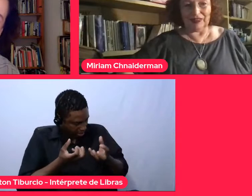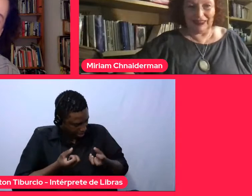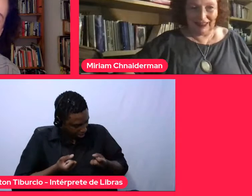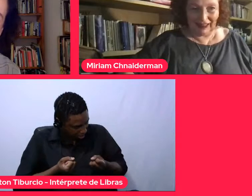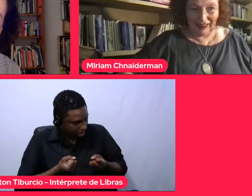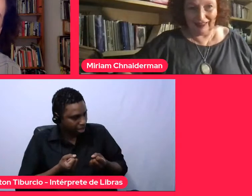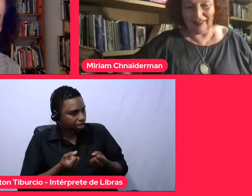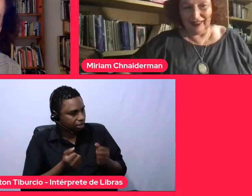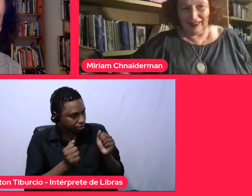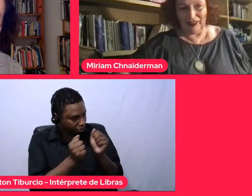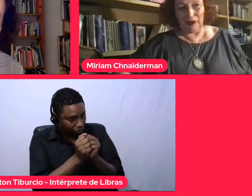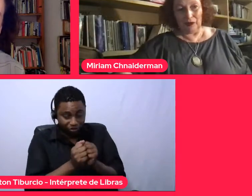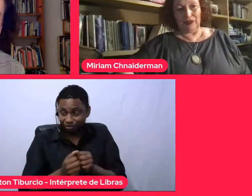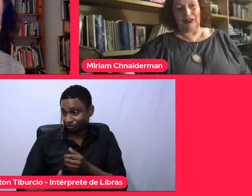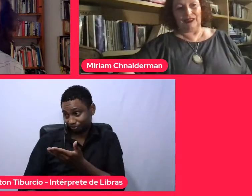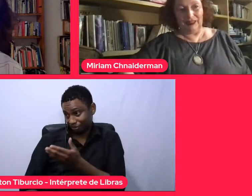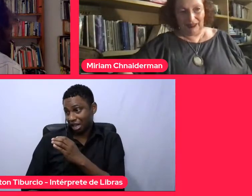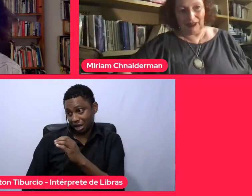considerar.